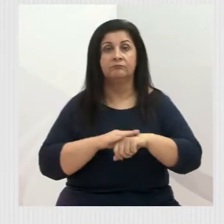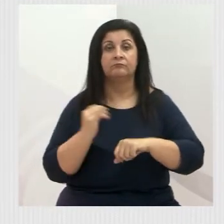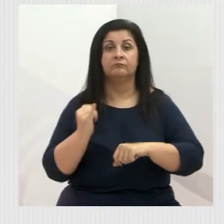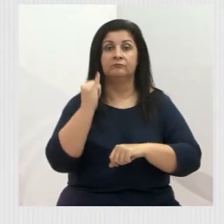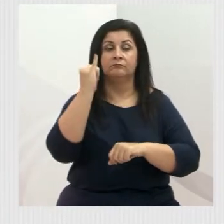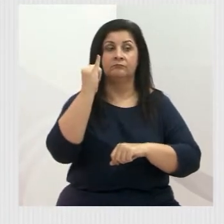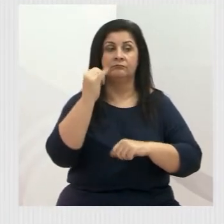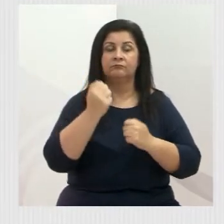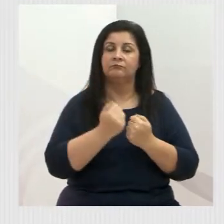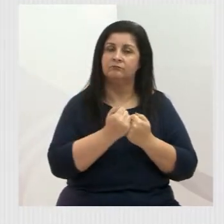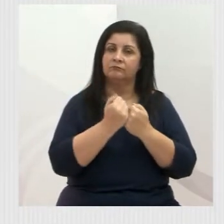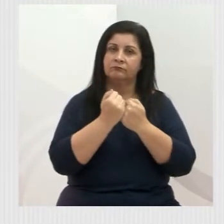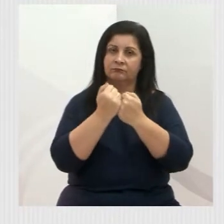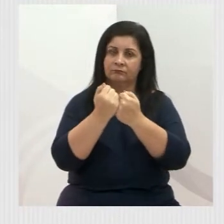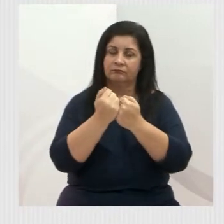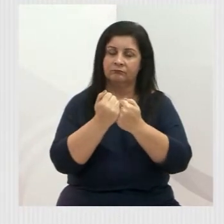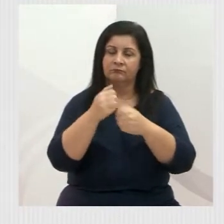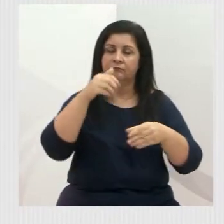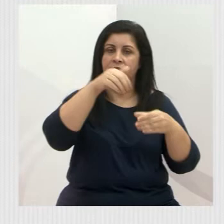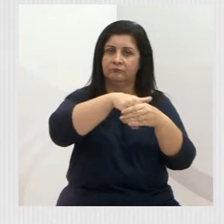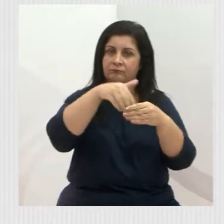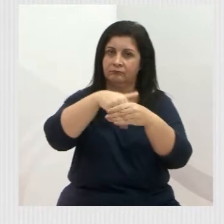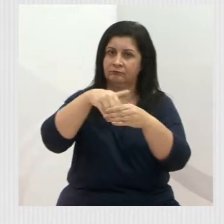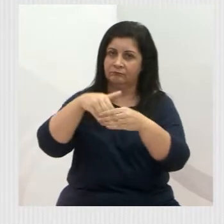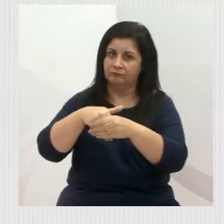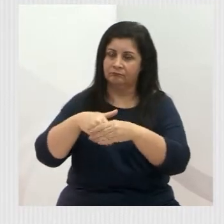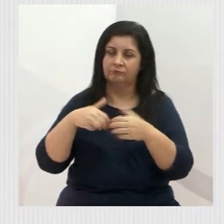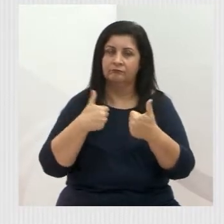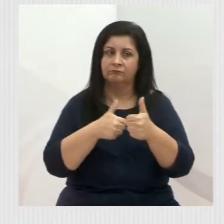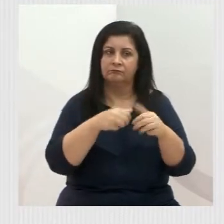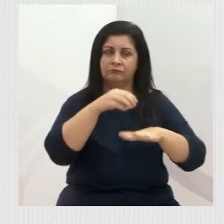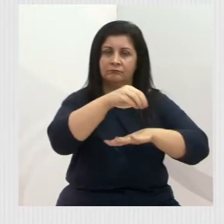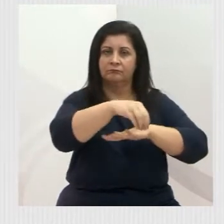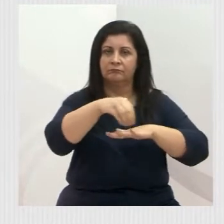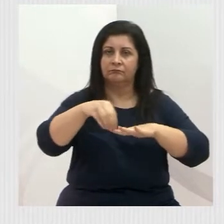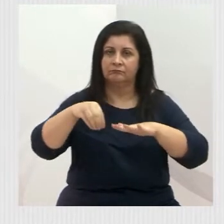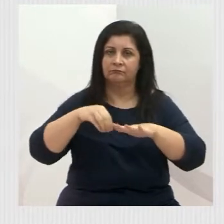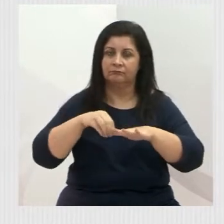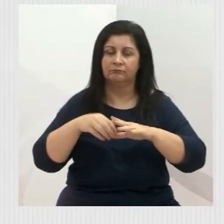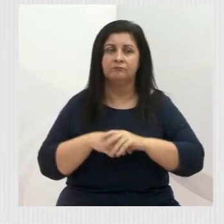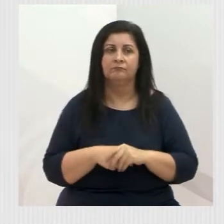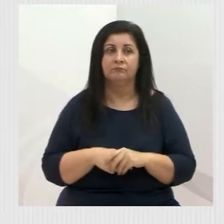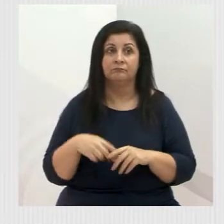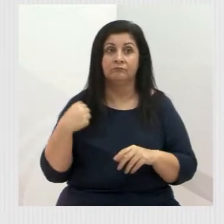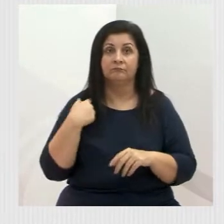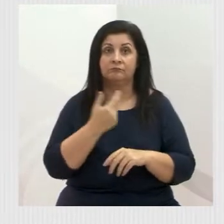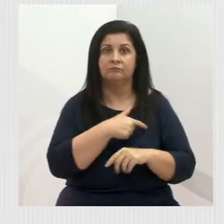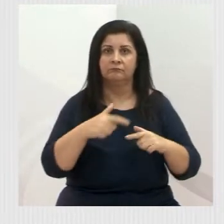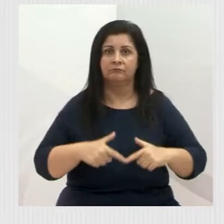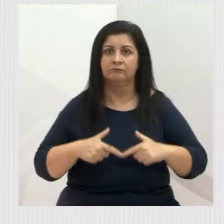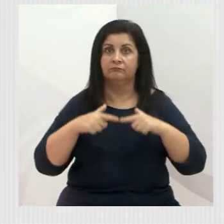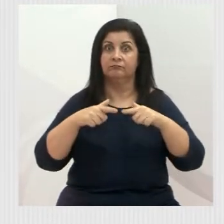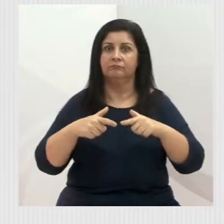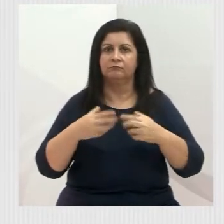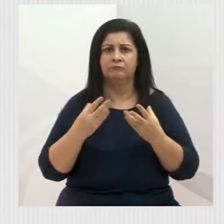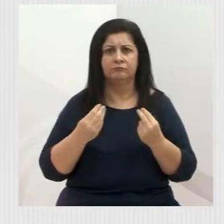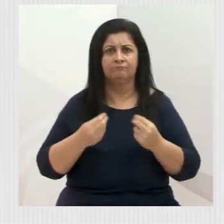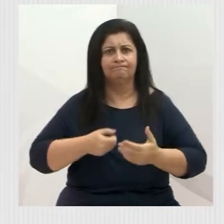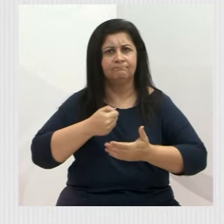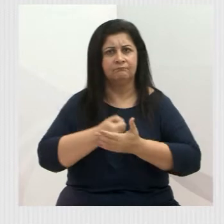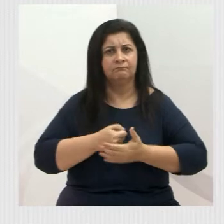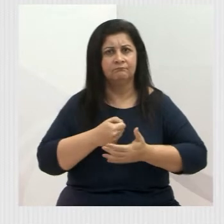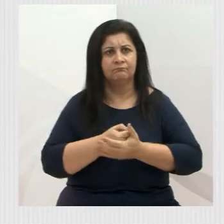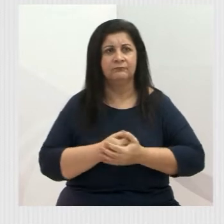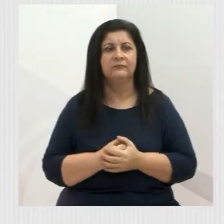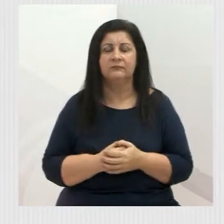nossos apoiadores, eleitores e os seguidores das mídias sociais. Estamos enfrentando a situação atual com muita garra.